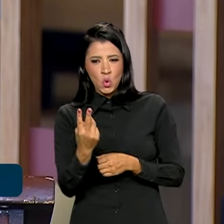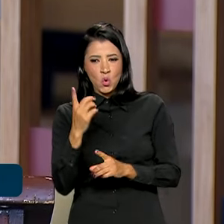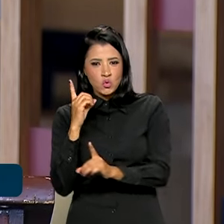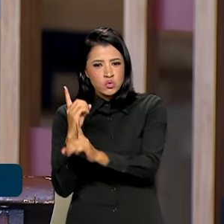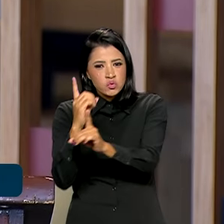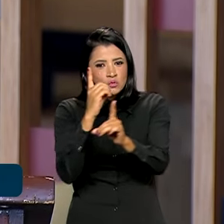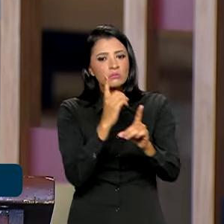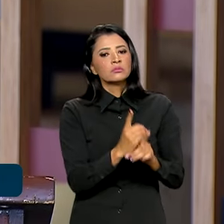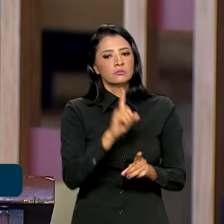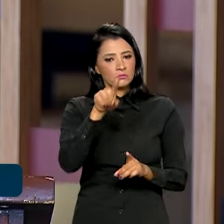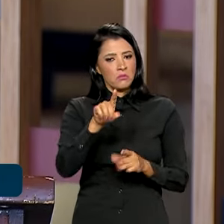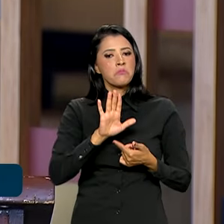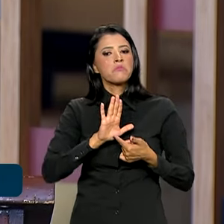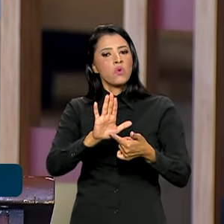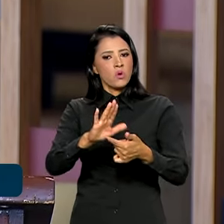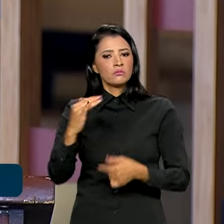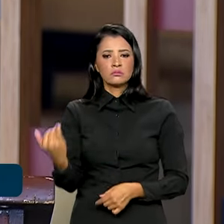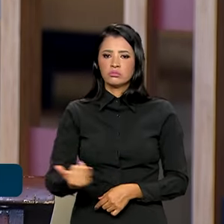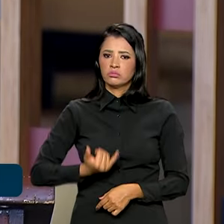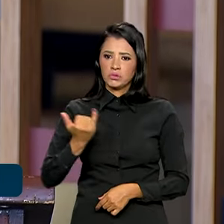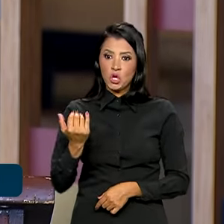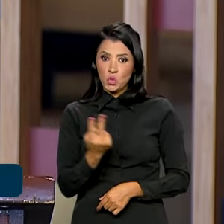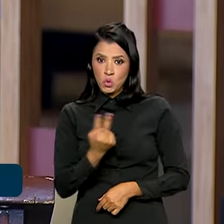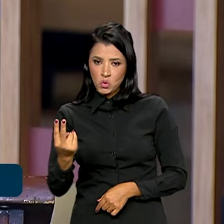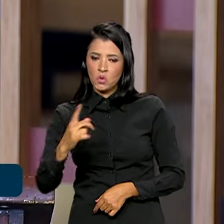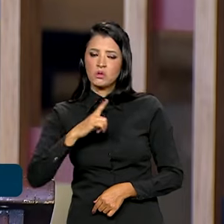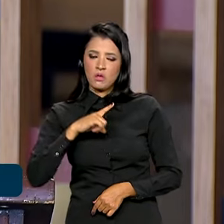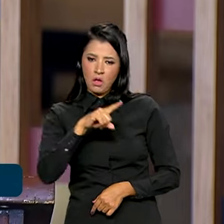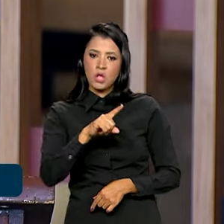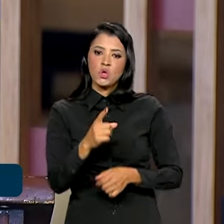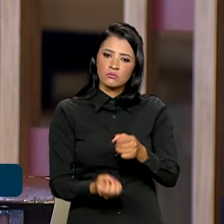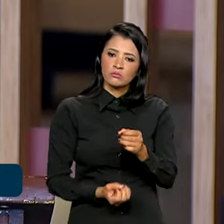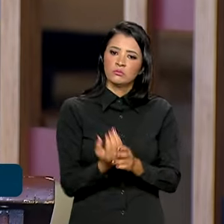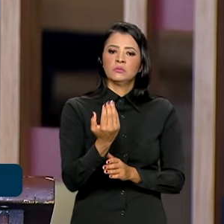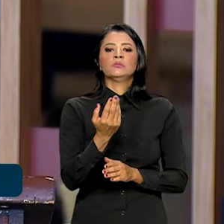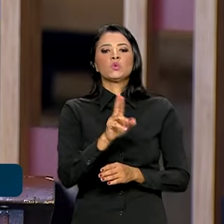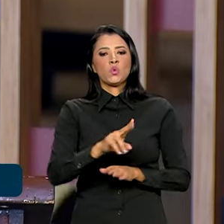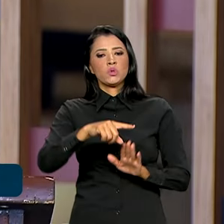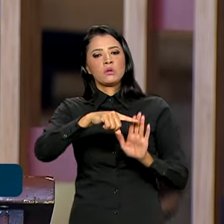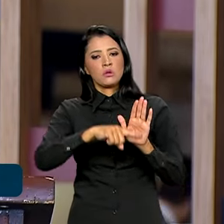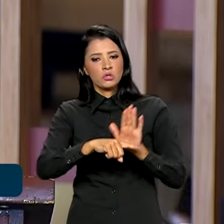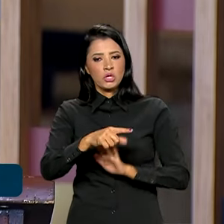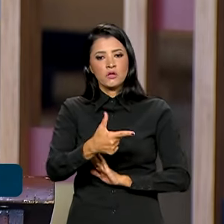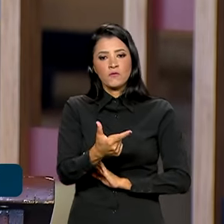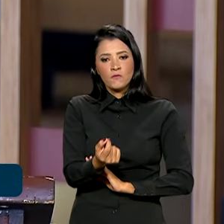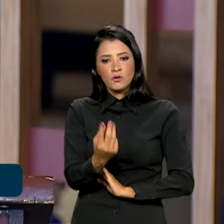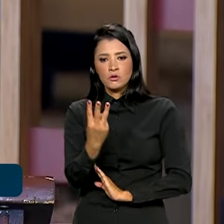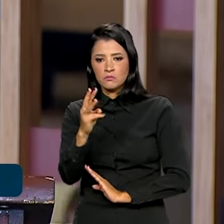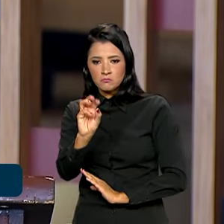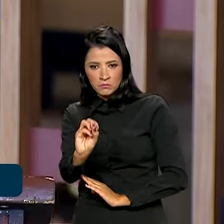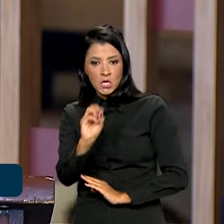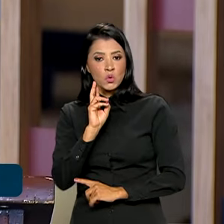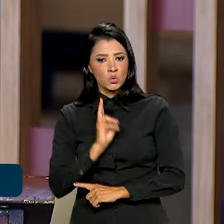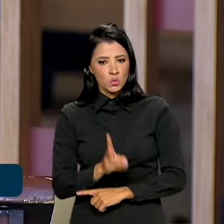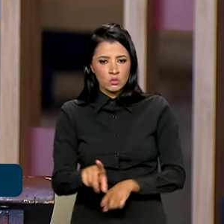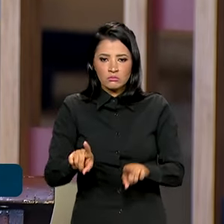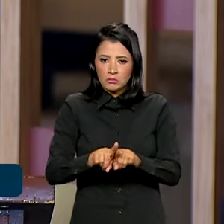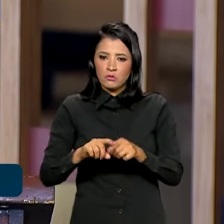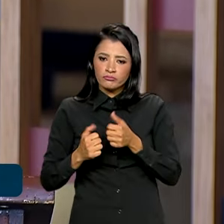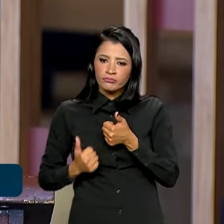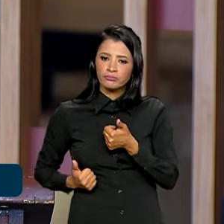bem a importância que ambos atribuímos à implementação da Agenda 2030 e à continuidade da